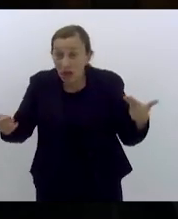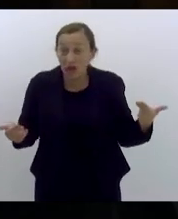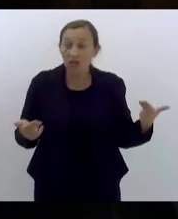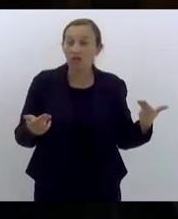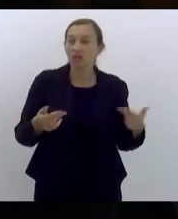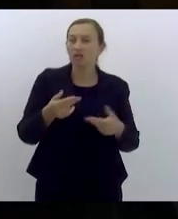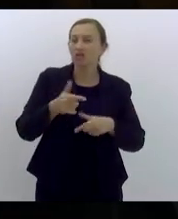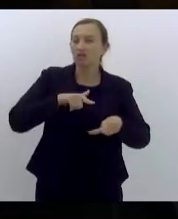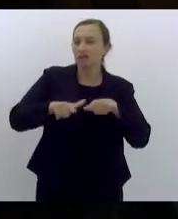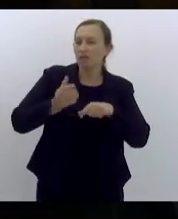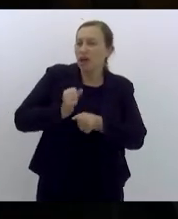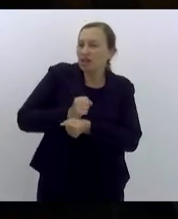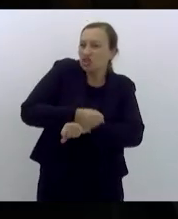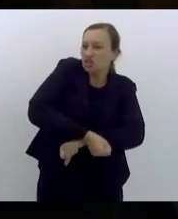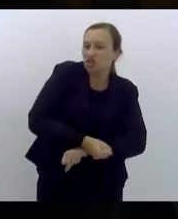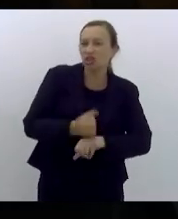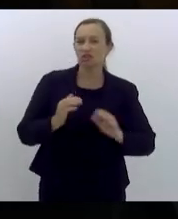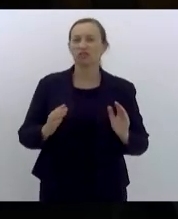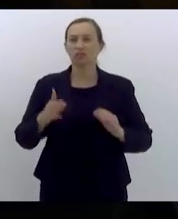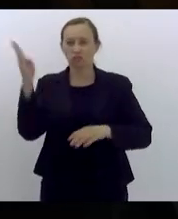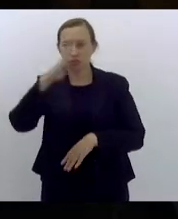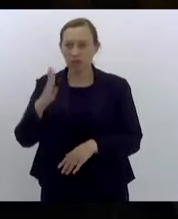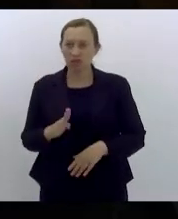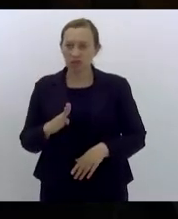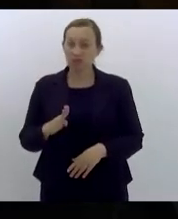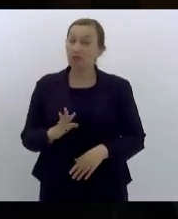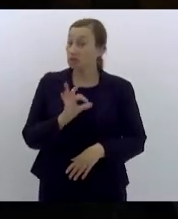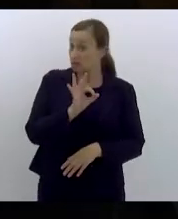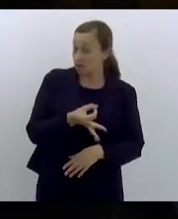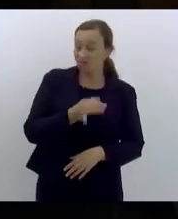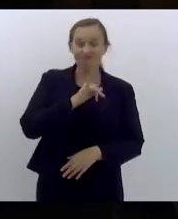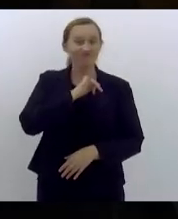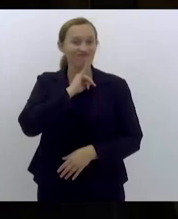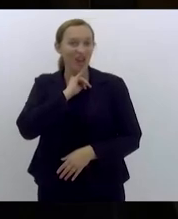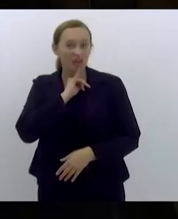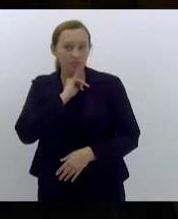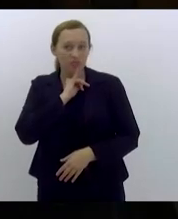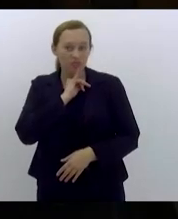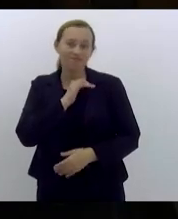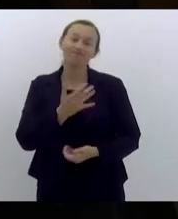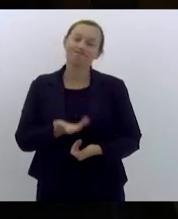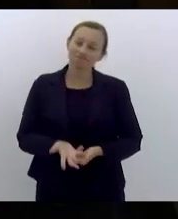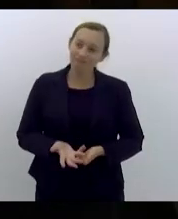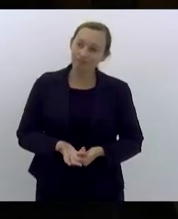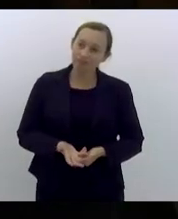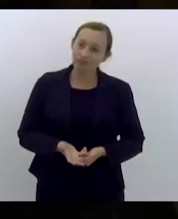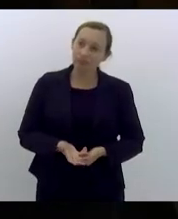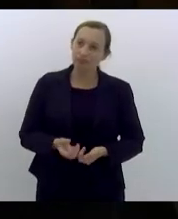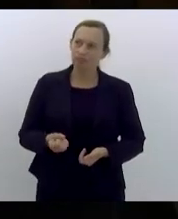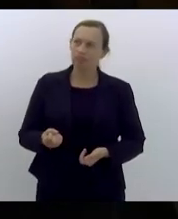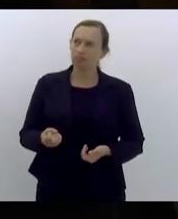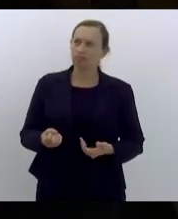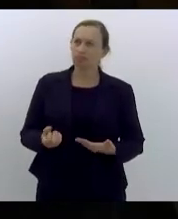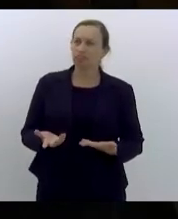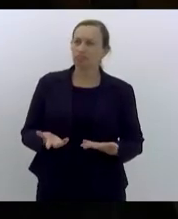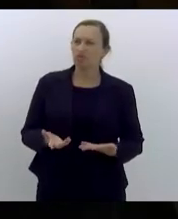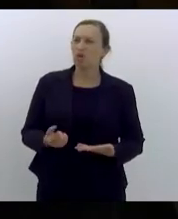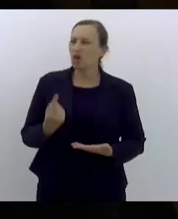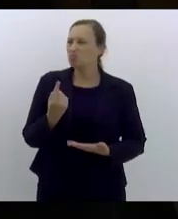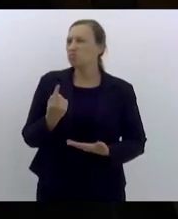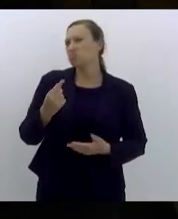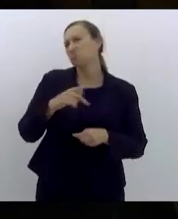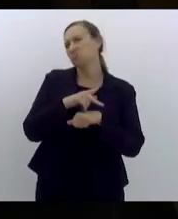trabalho escravo no Brasil por certo infelizmente sem espanto é um país que